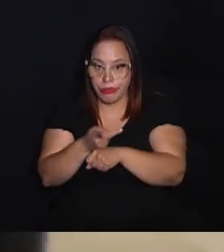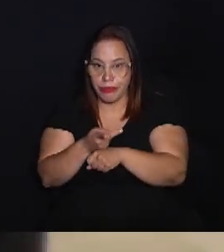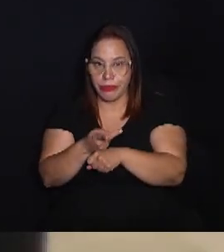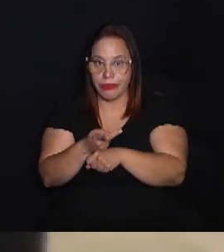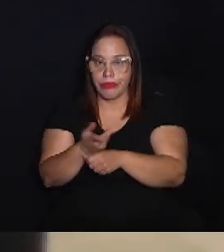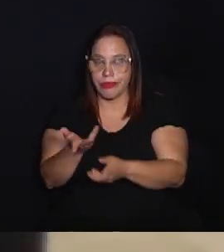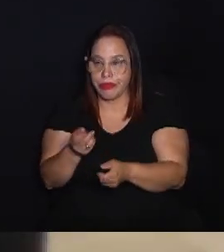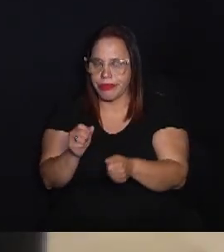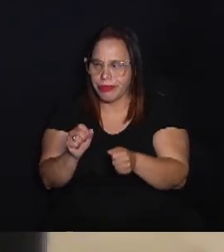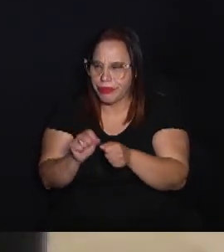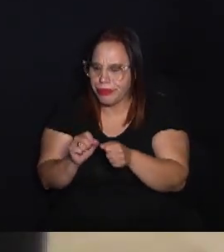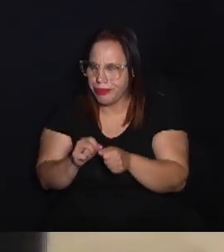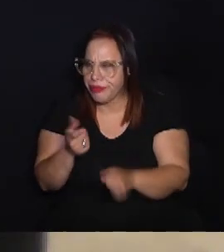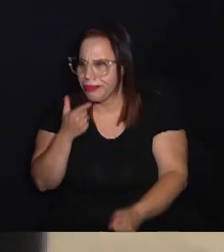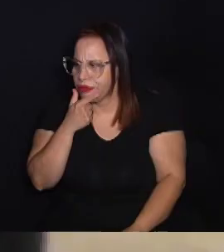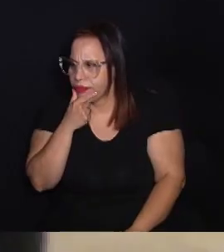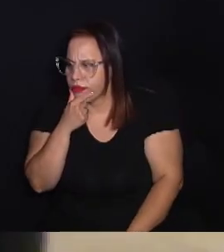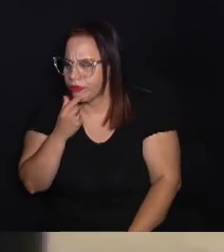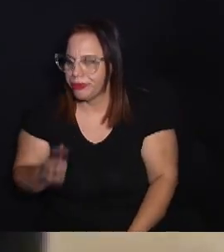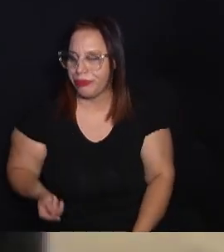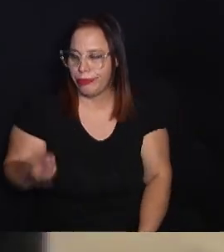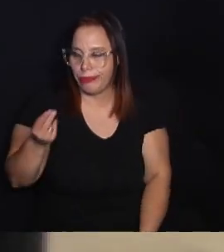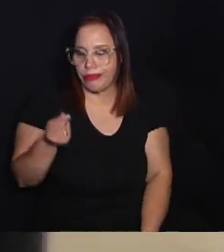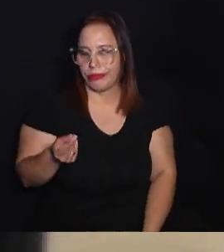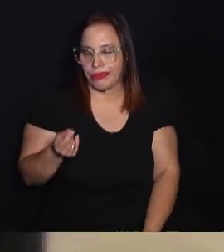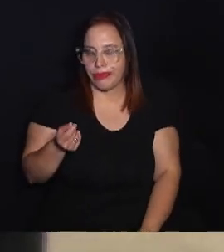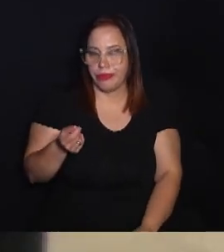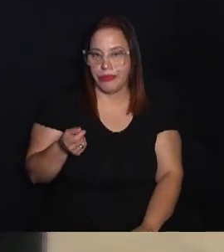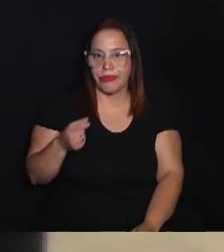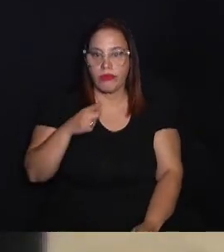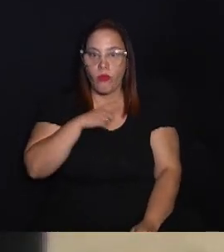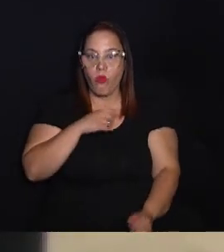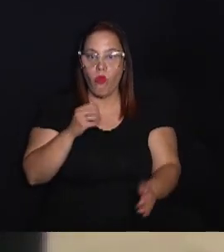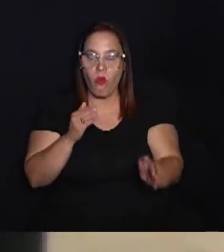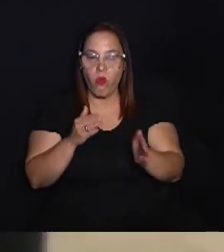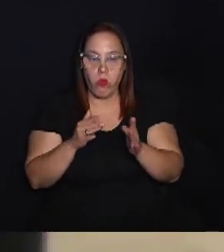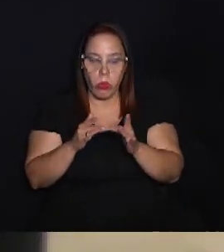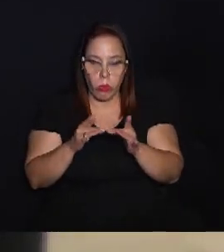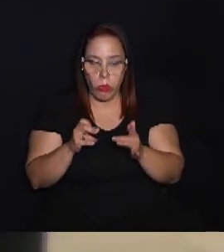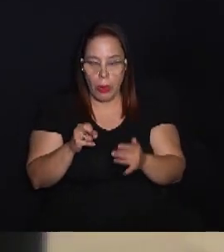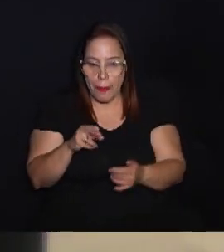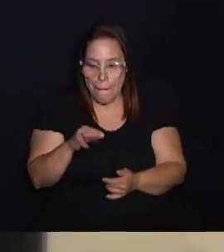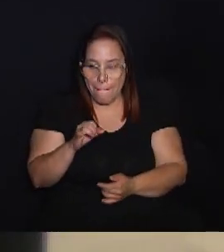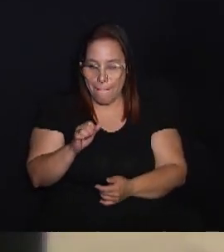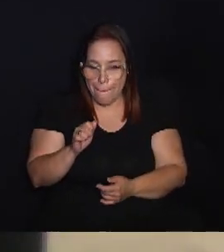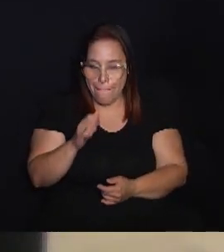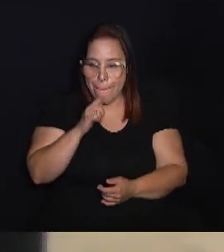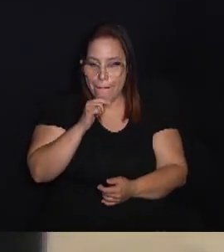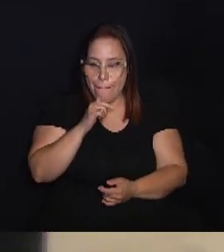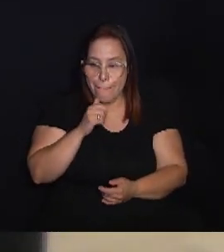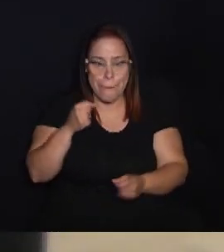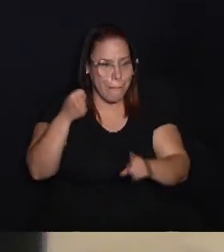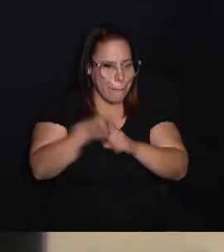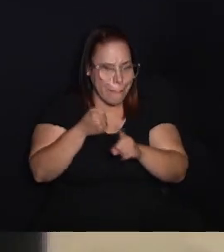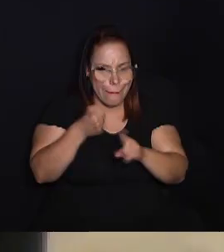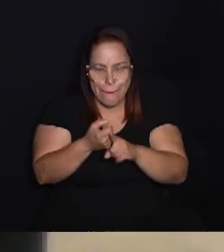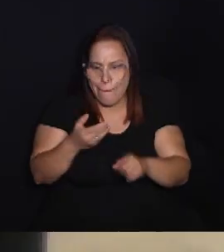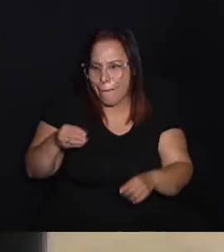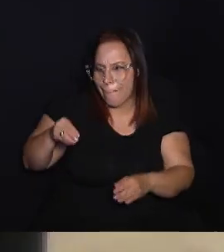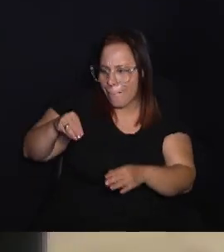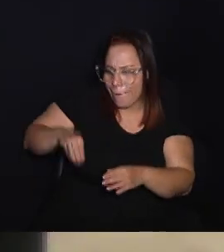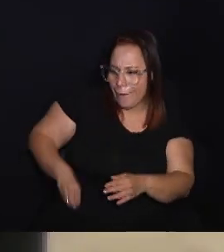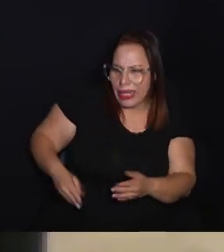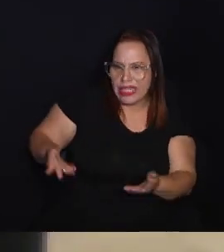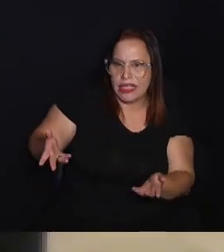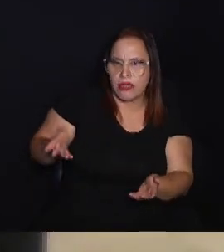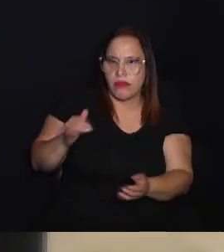procura, ela faz com que tenha uma flutuação de preços também. Então, até as pessoas que têm acesso à água potável, elas estão sendo impactadas no seu